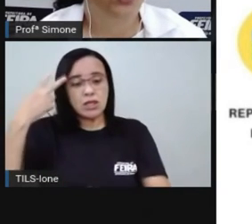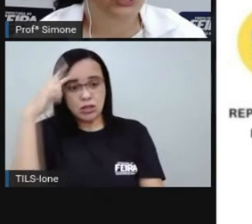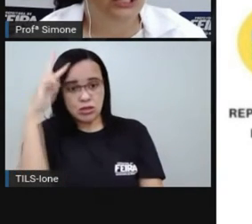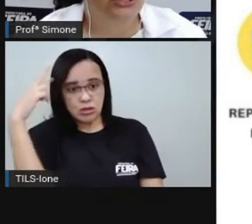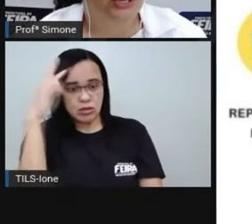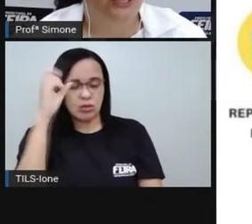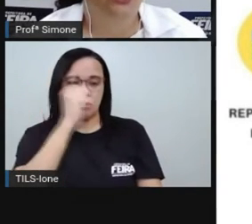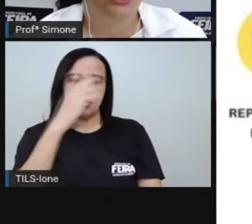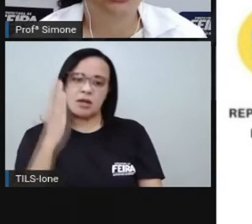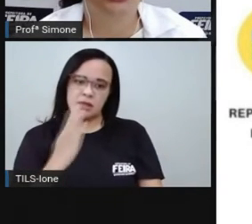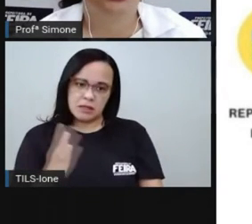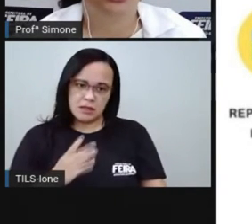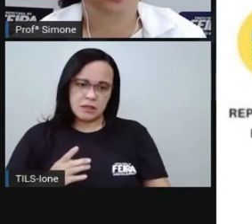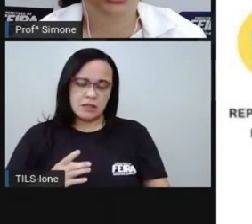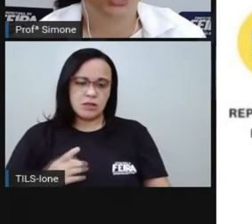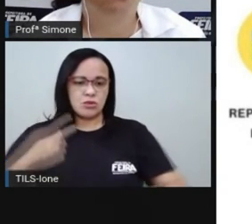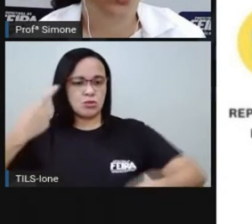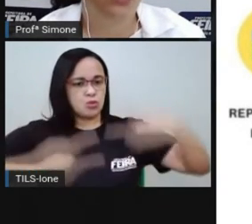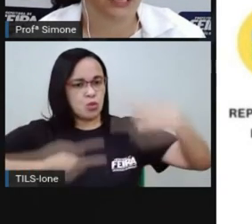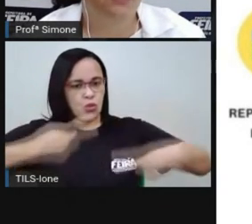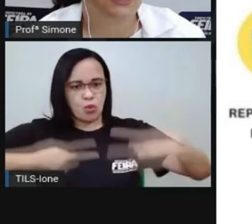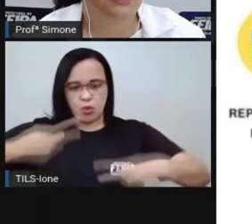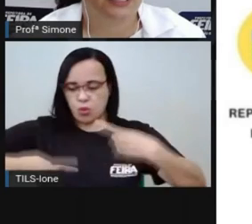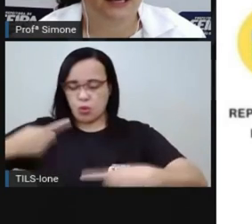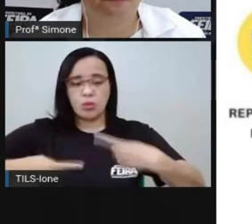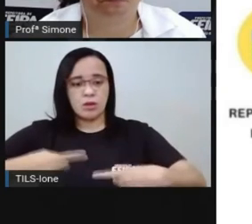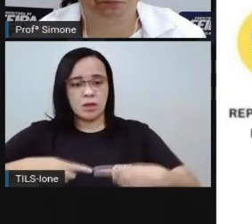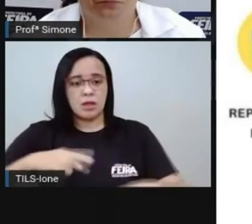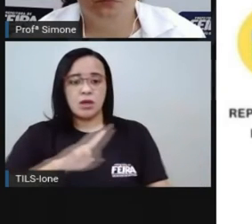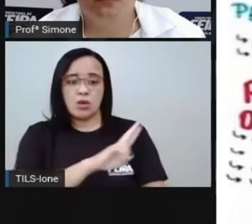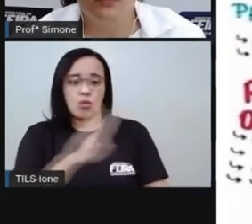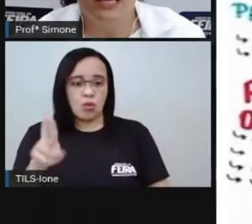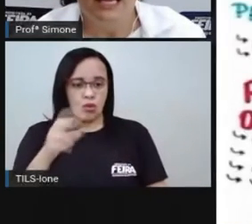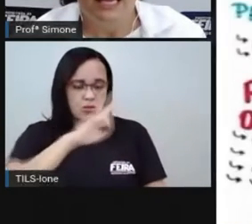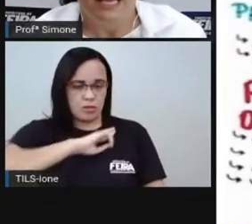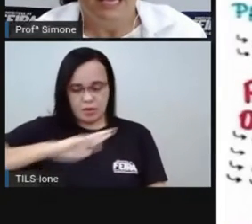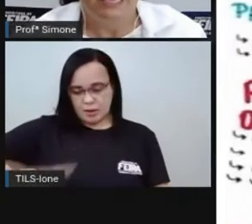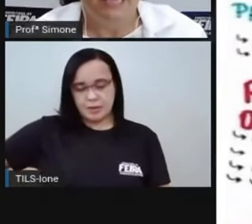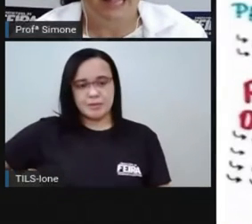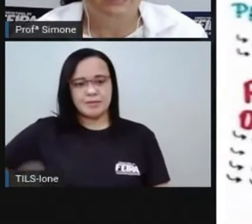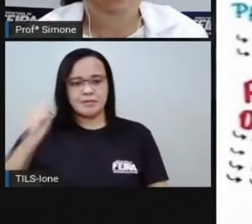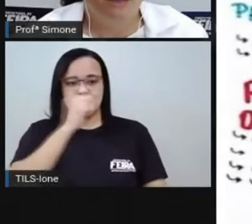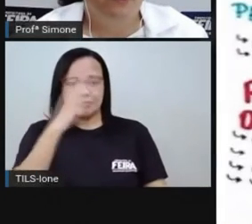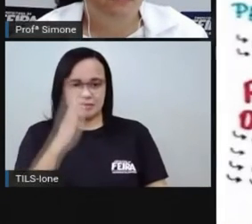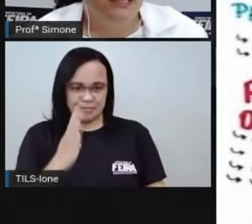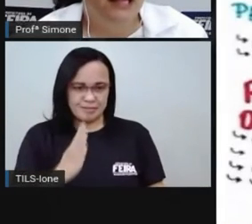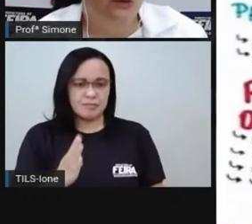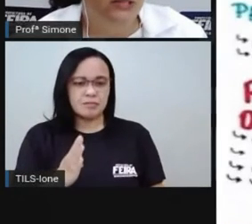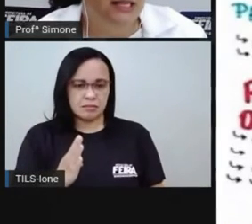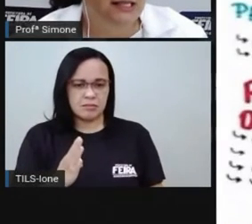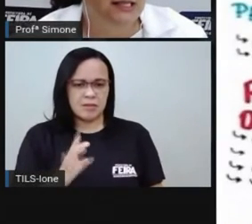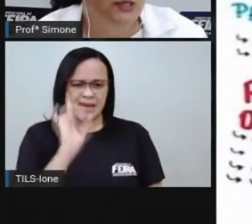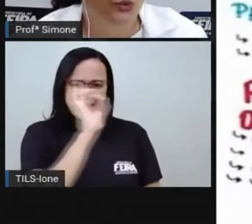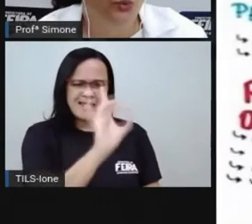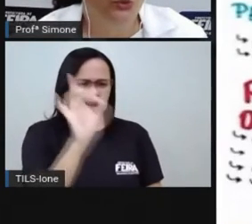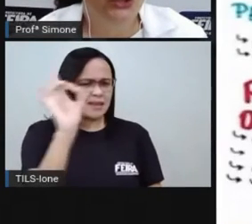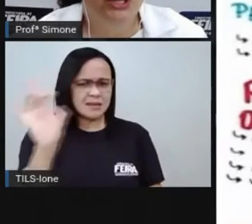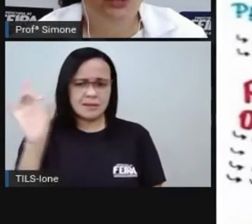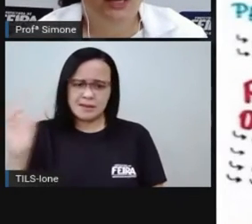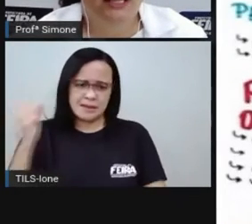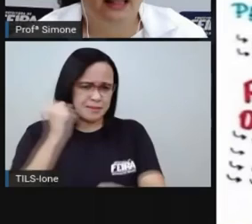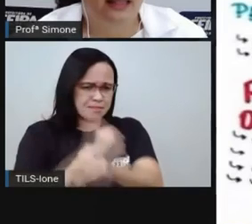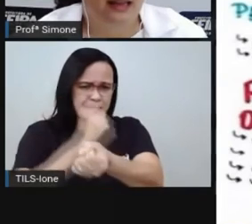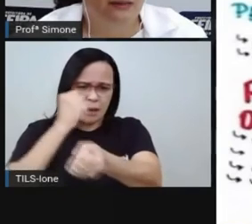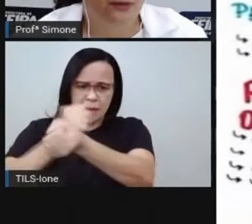história política, o que a gente chama de República Brasileira. Em cada mapa mental desses que eu estou